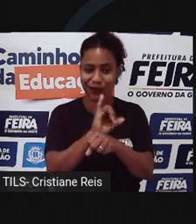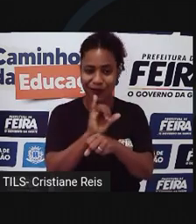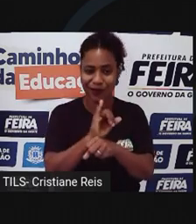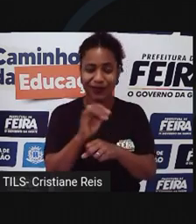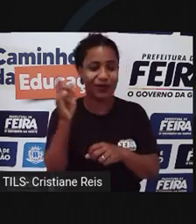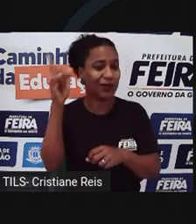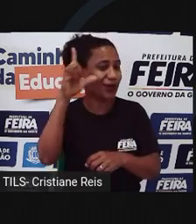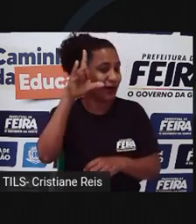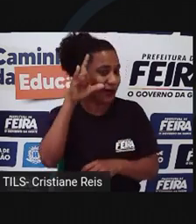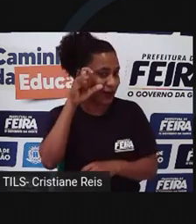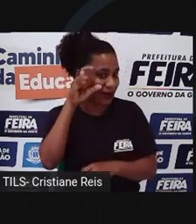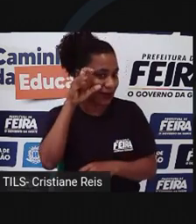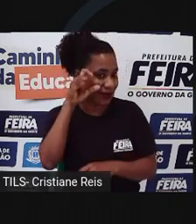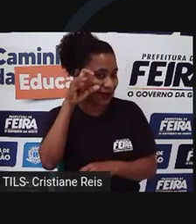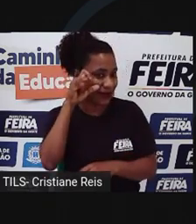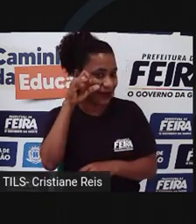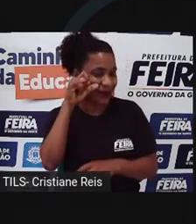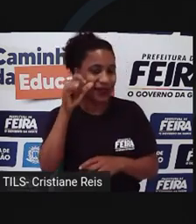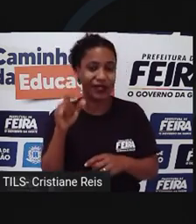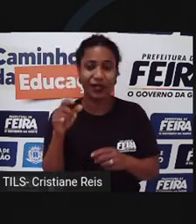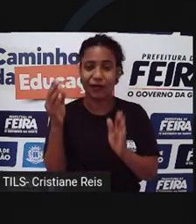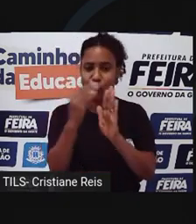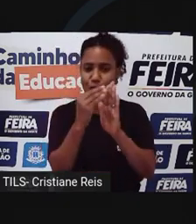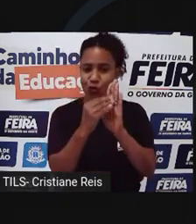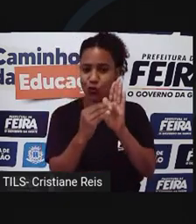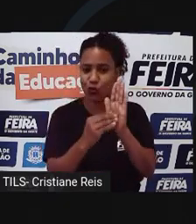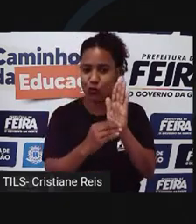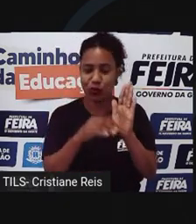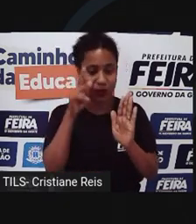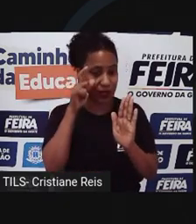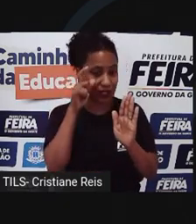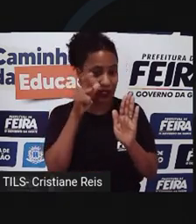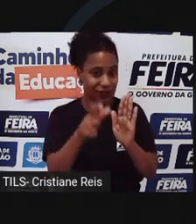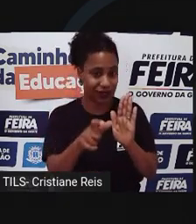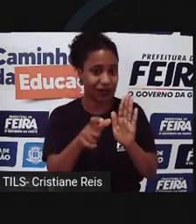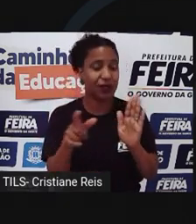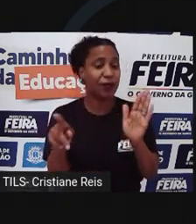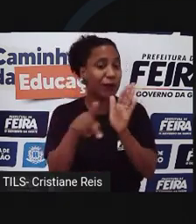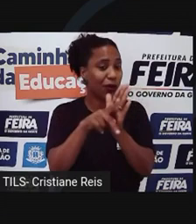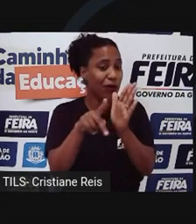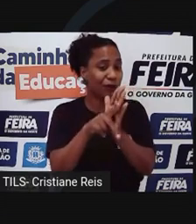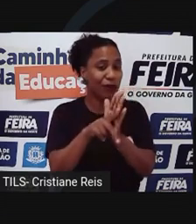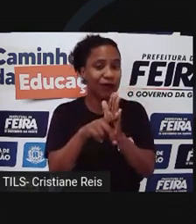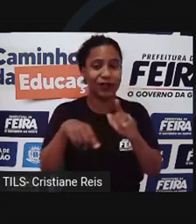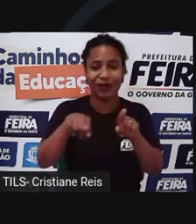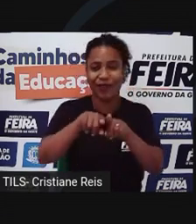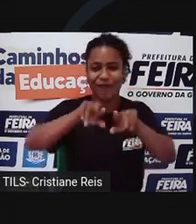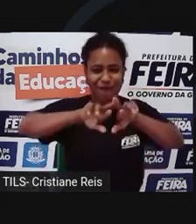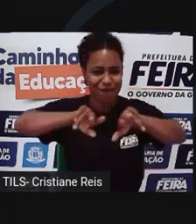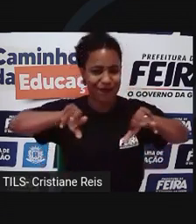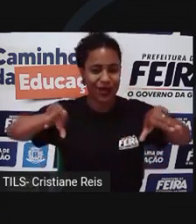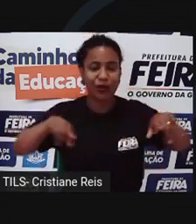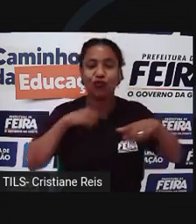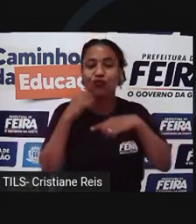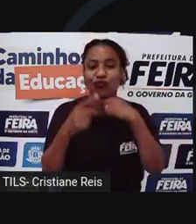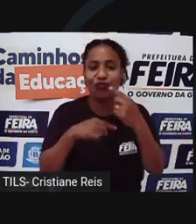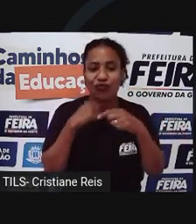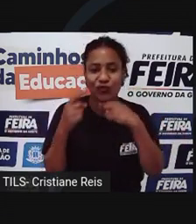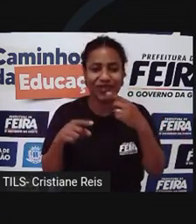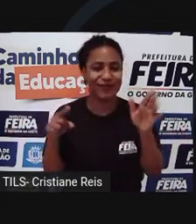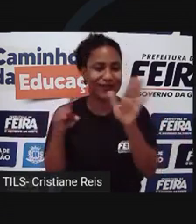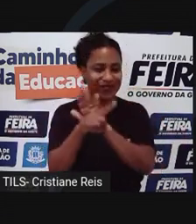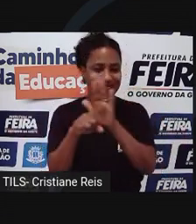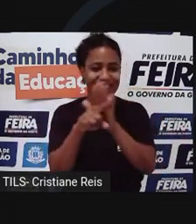onde temos conteúdos super interessantes e exclusivos. E também tiramos diversas dúvidas dos nossos seguidores.